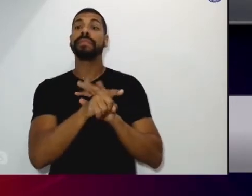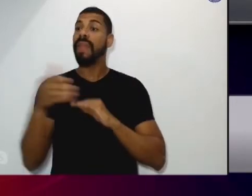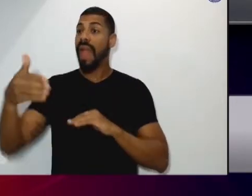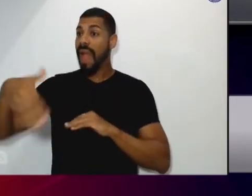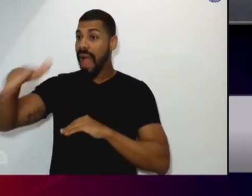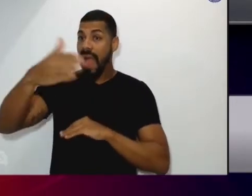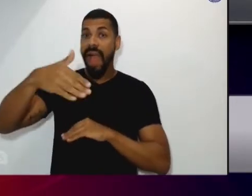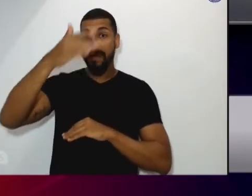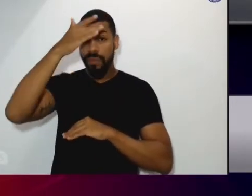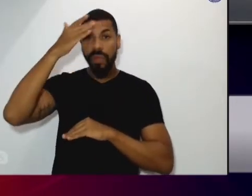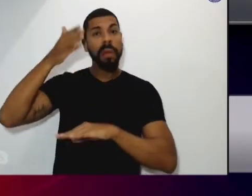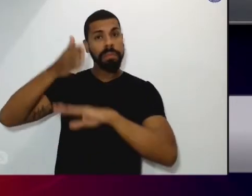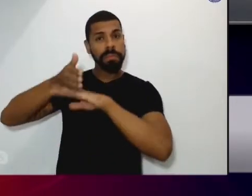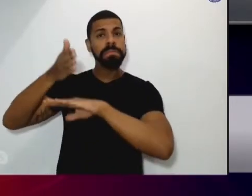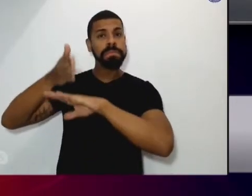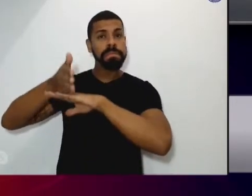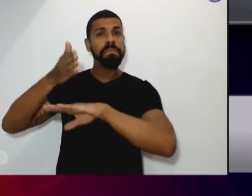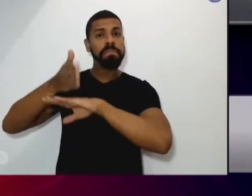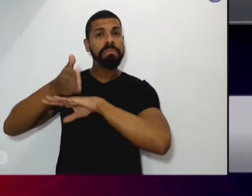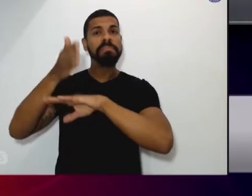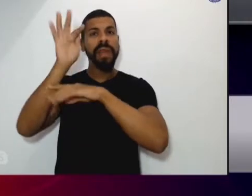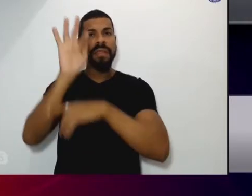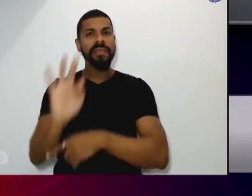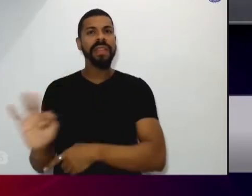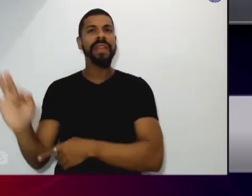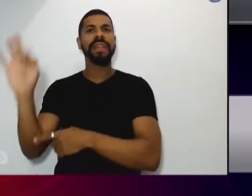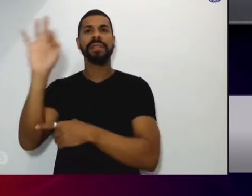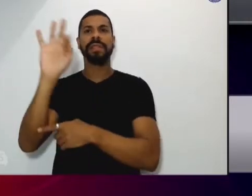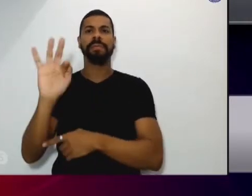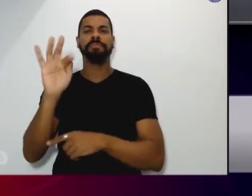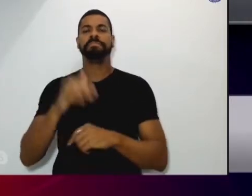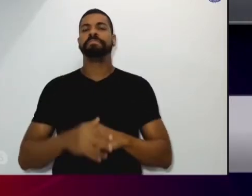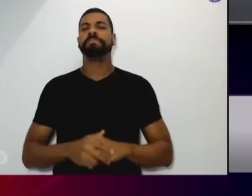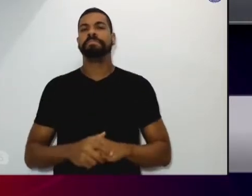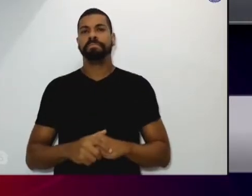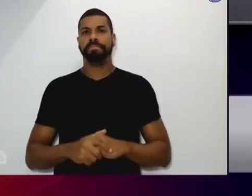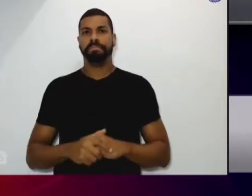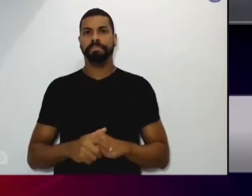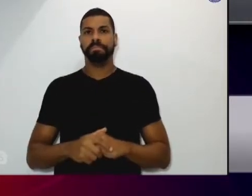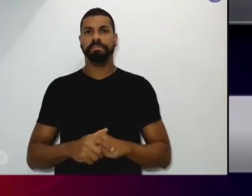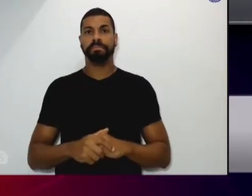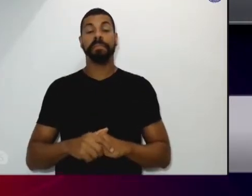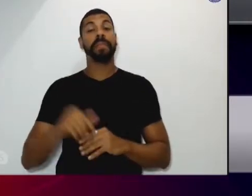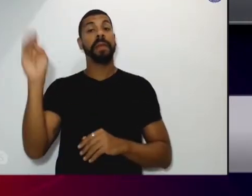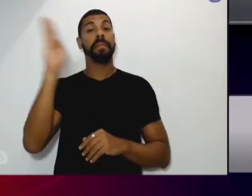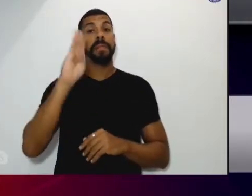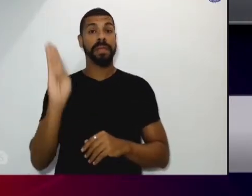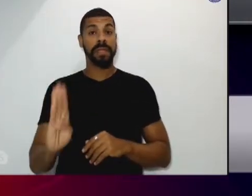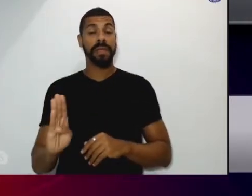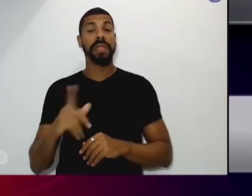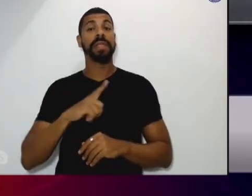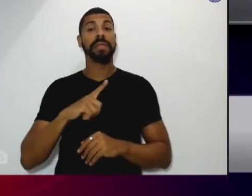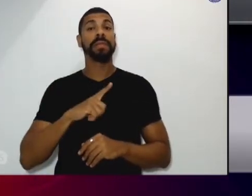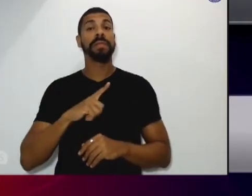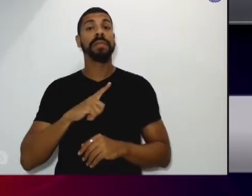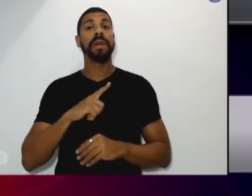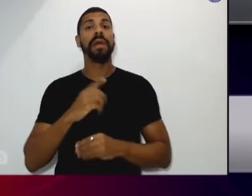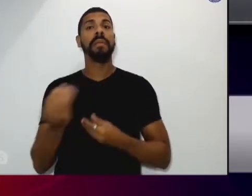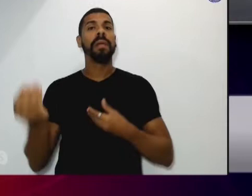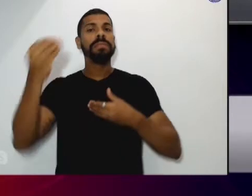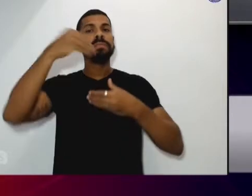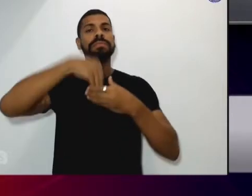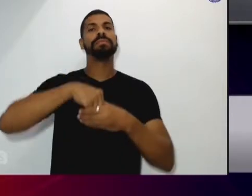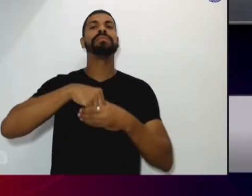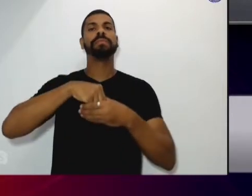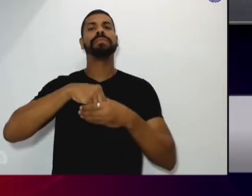federação da federação brasileira das comunidades terapêuticas para eles se enquadrarem dentro daqueles